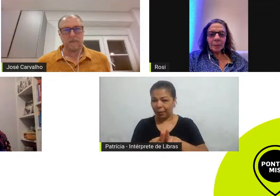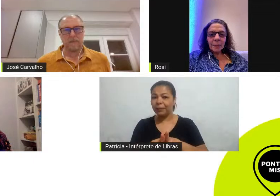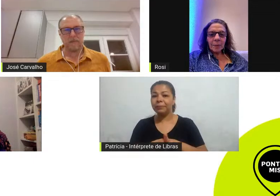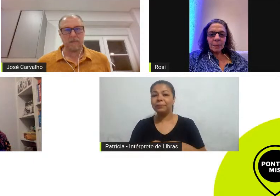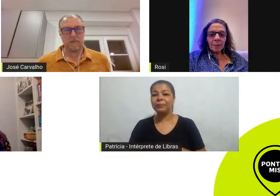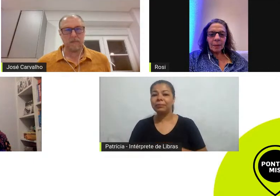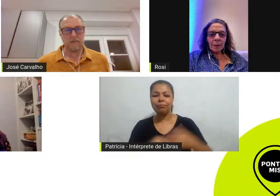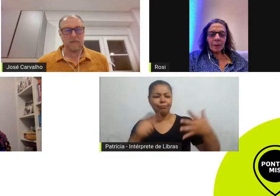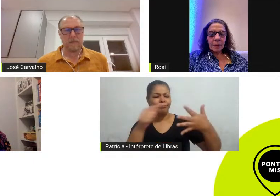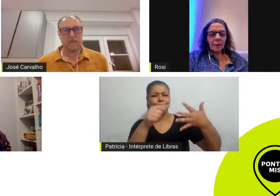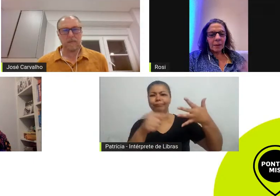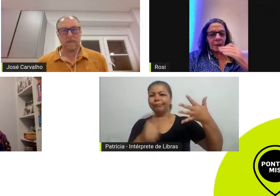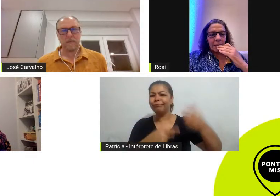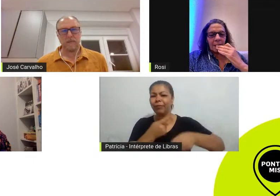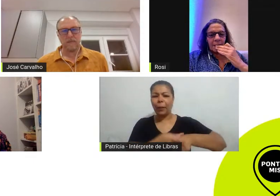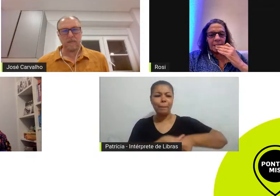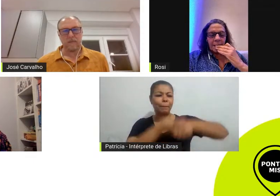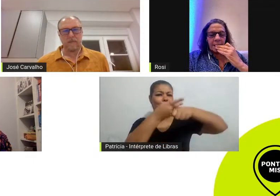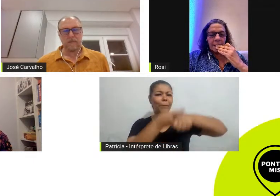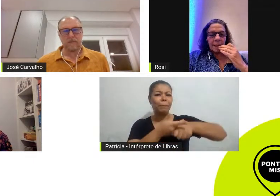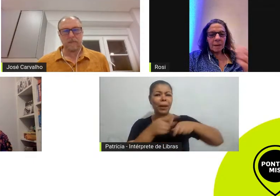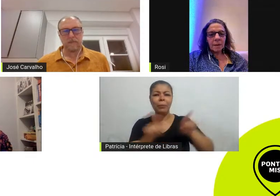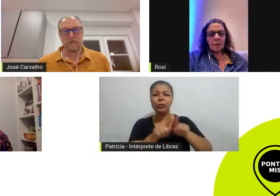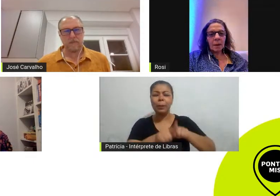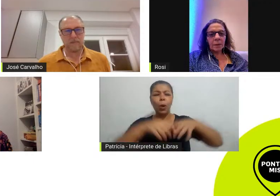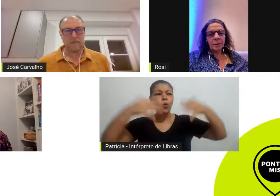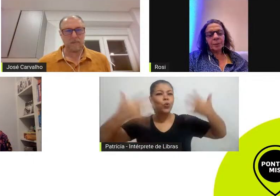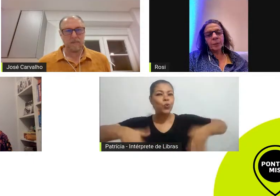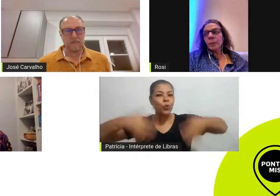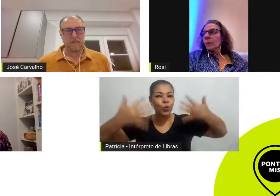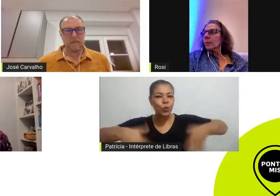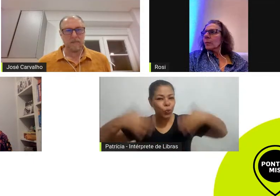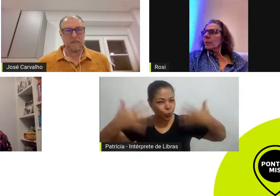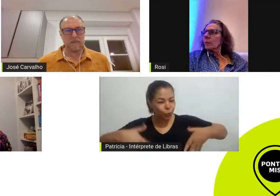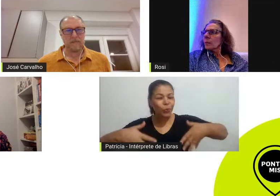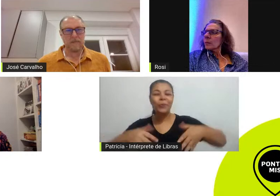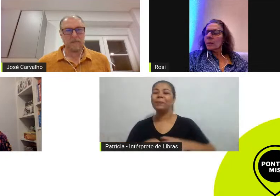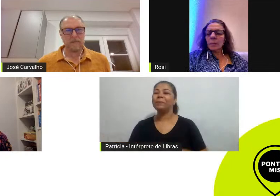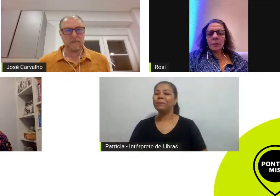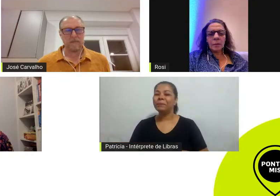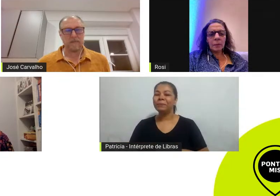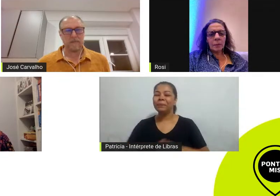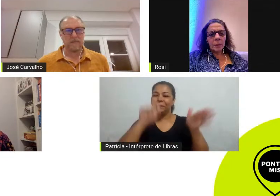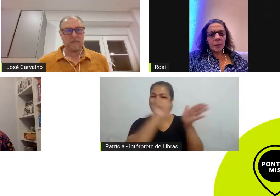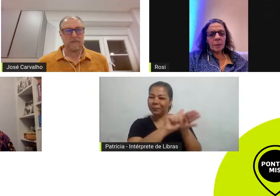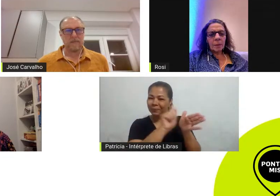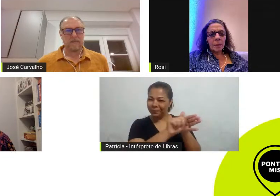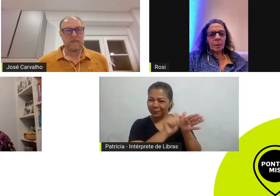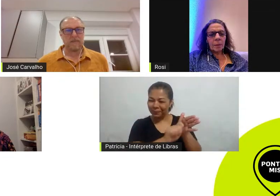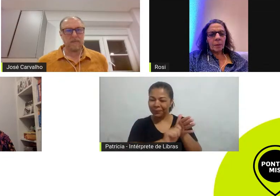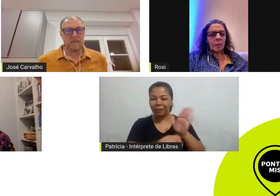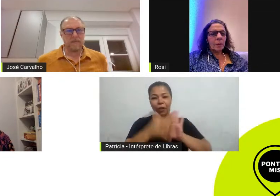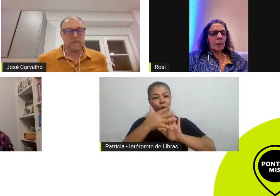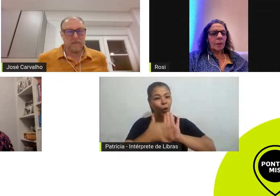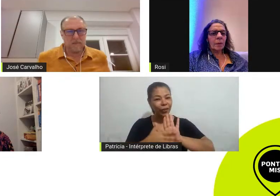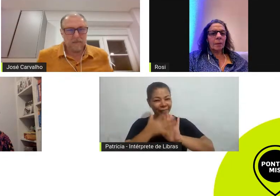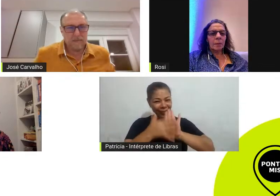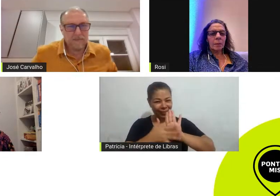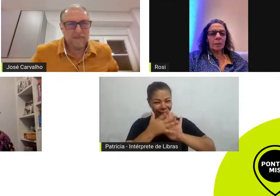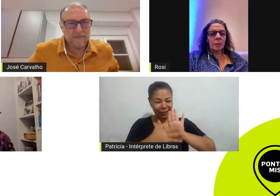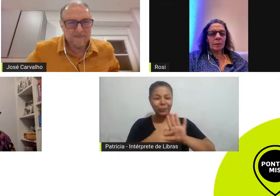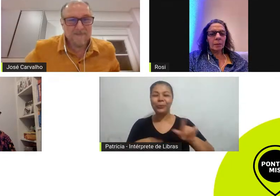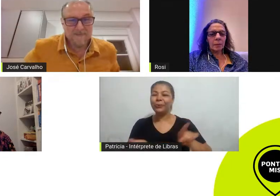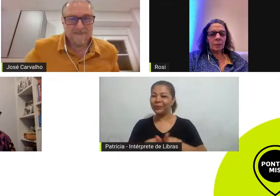vencedor ouro na categoria Filme no El Ojo escreveu e roteiro escreveu o